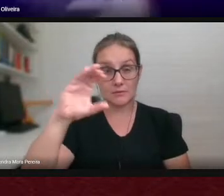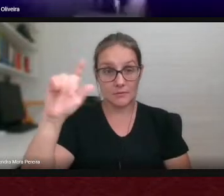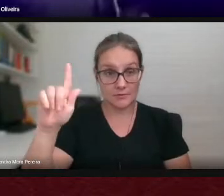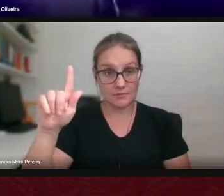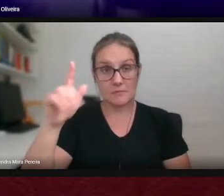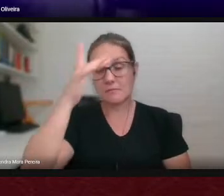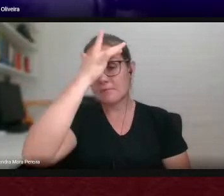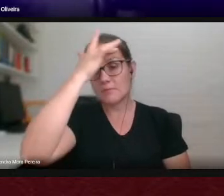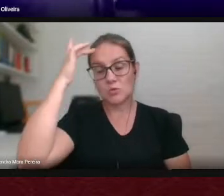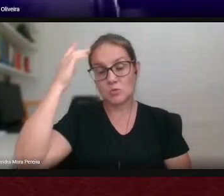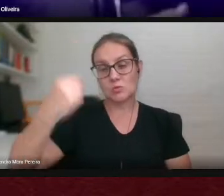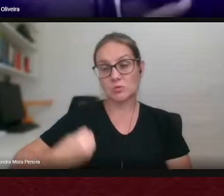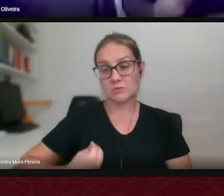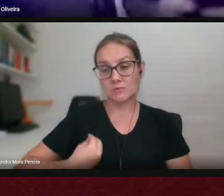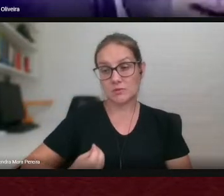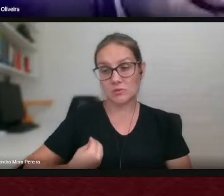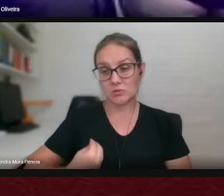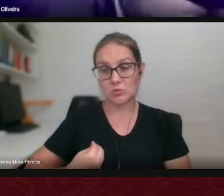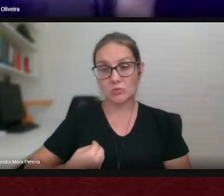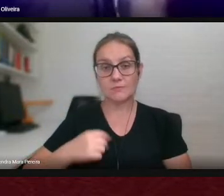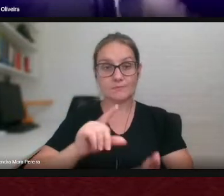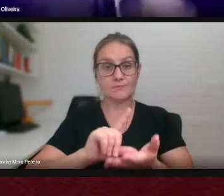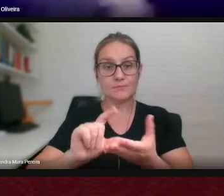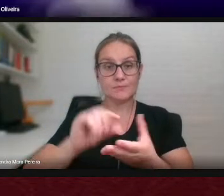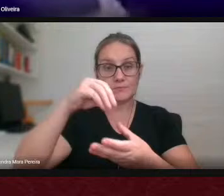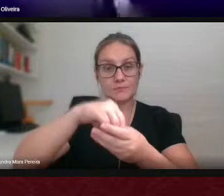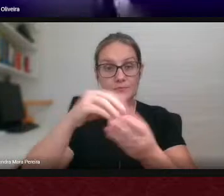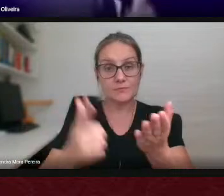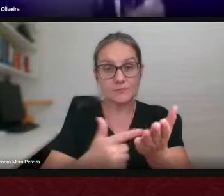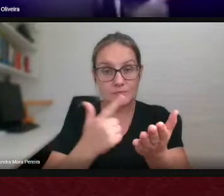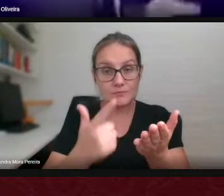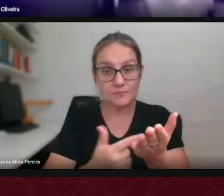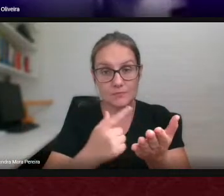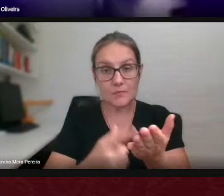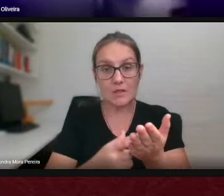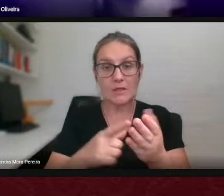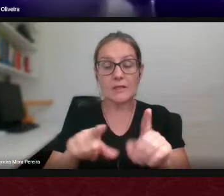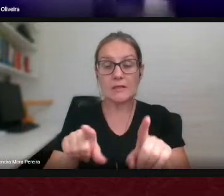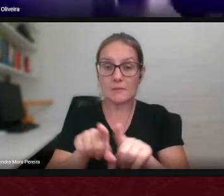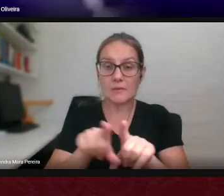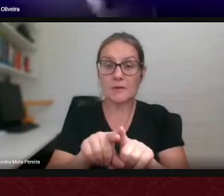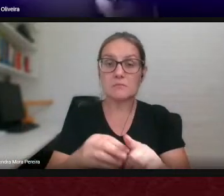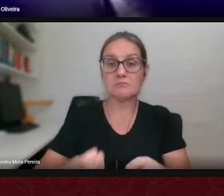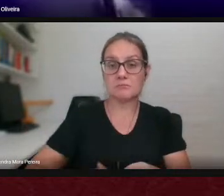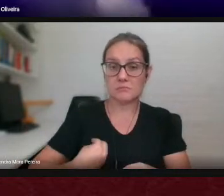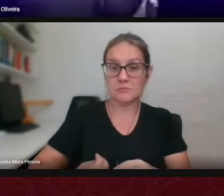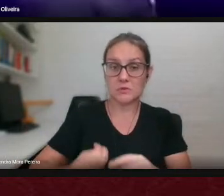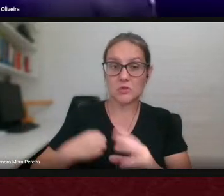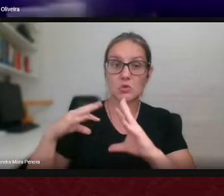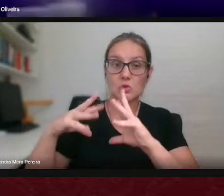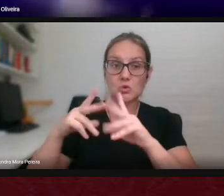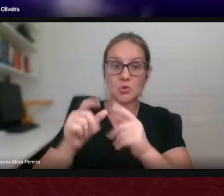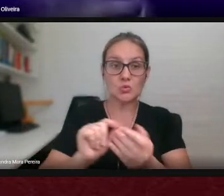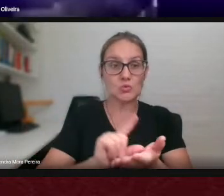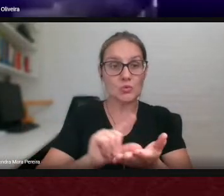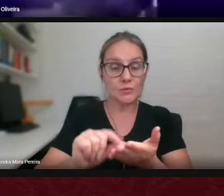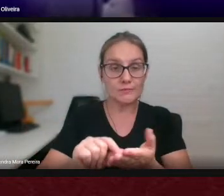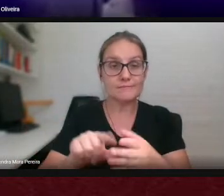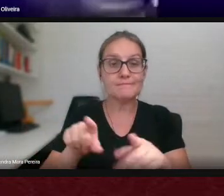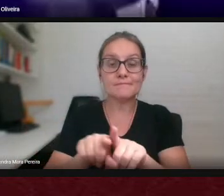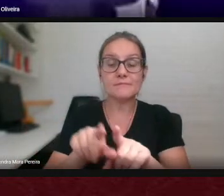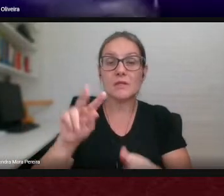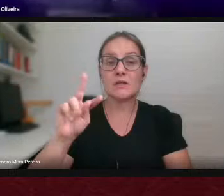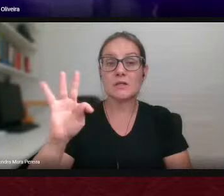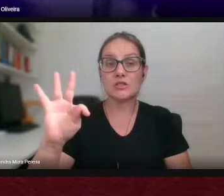que estão presentes nesse livro e que fazem parte de todos os artigos estou esquecendo aqui do Tiago Pernomia